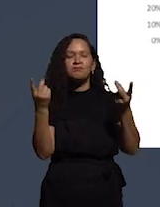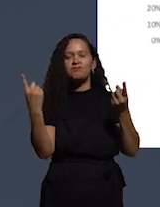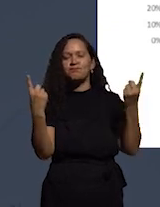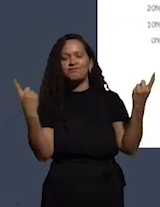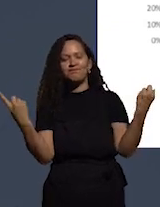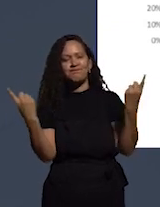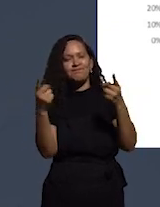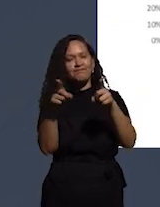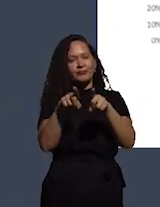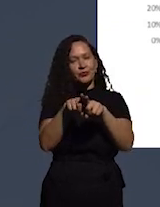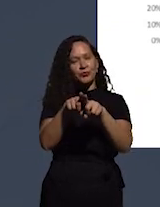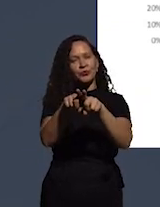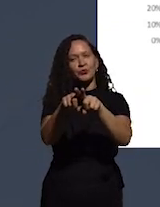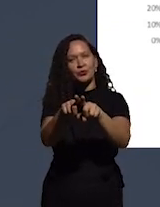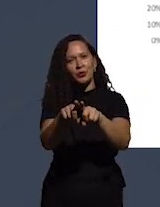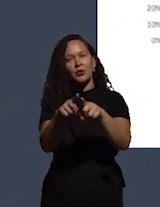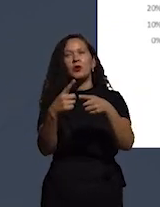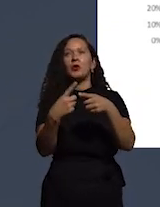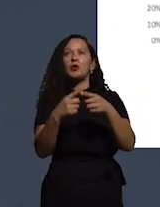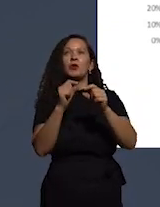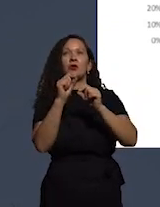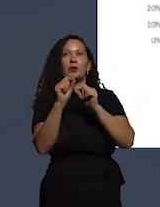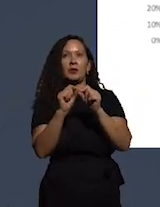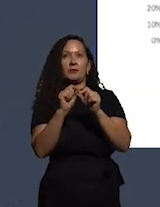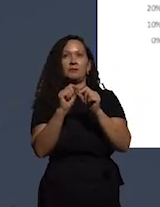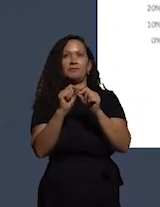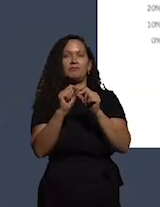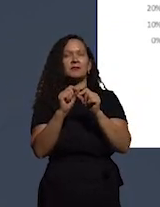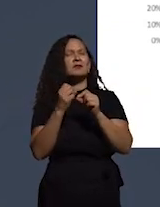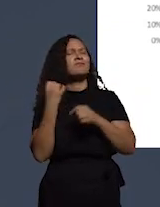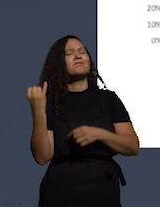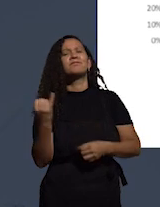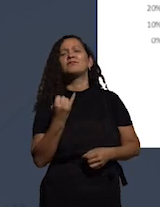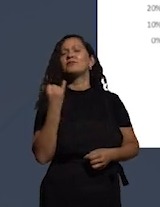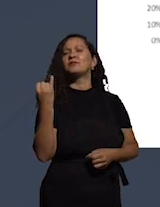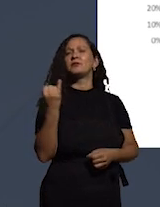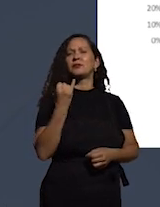os regimes governamentais são extremamente